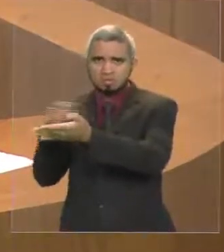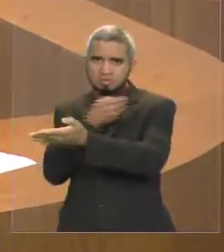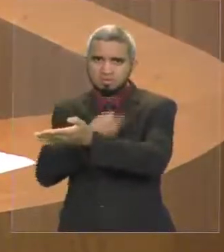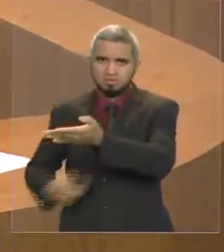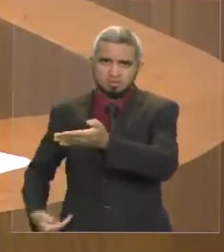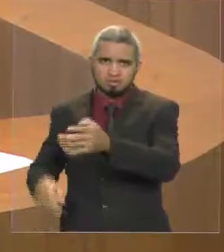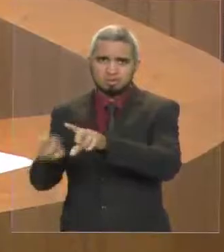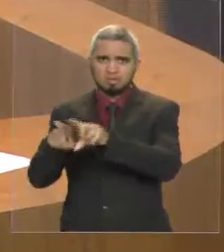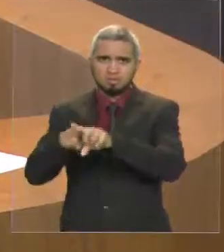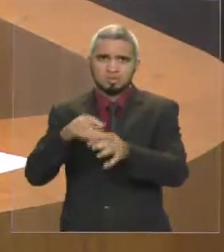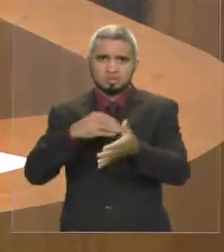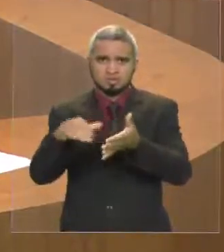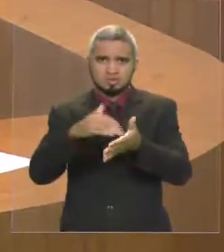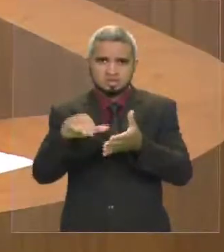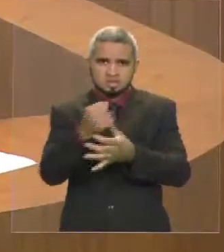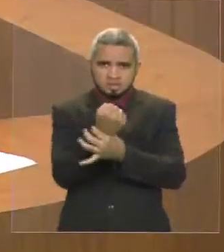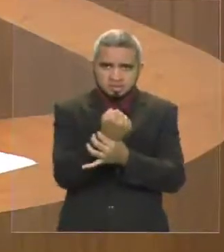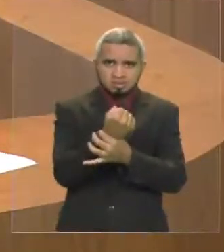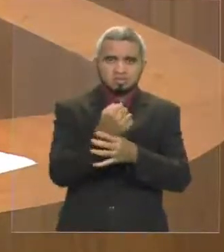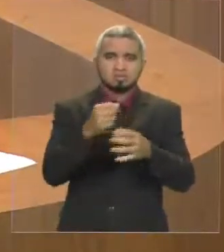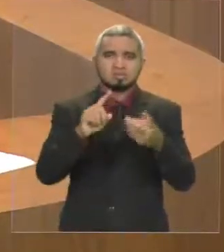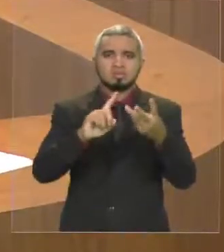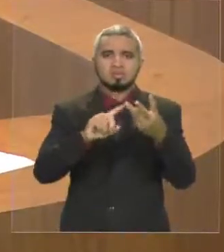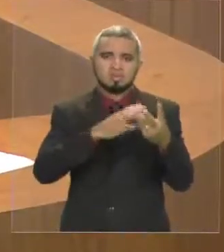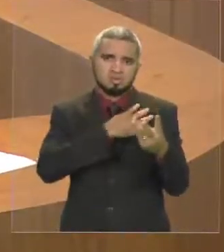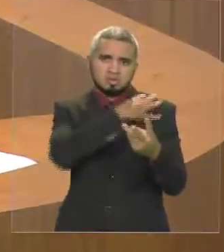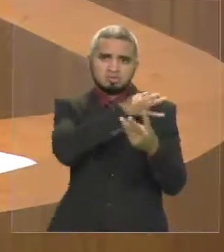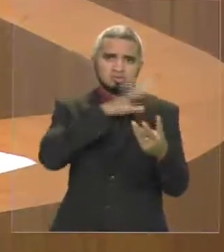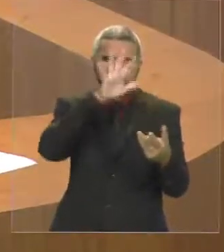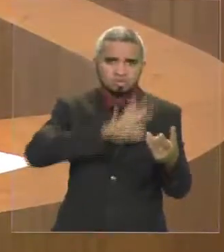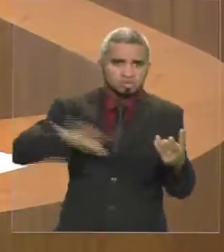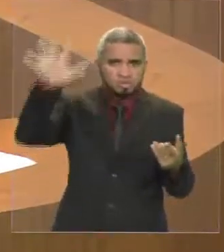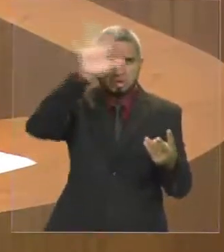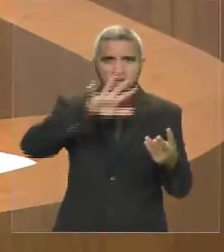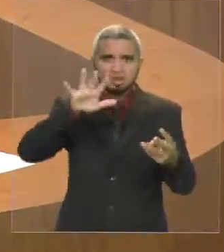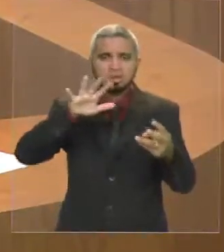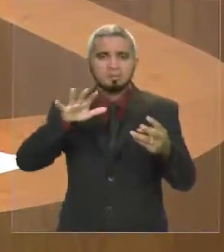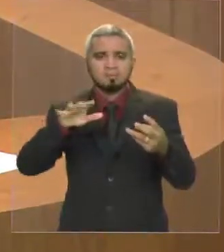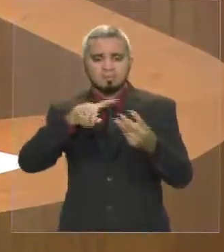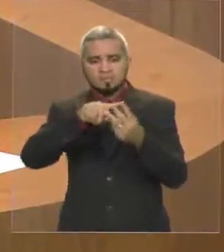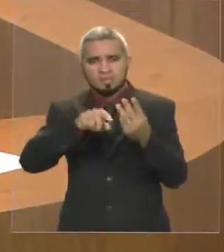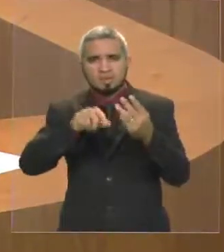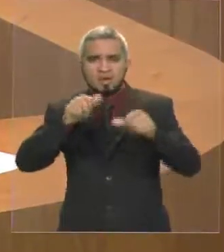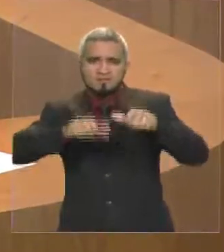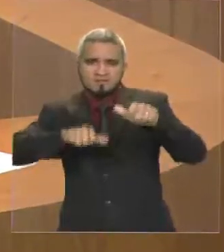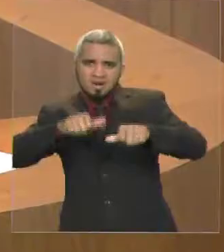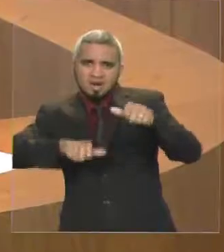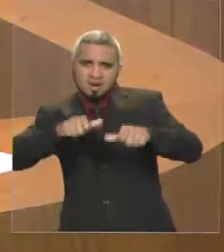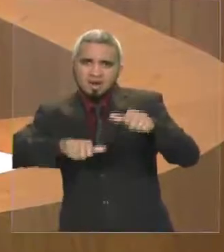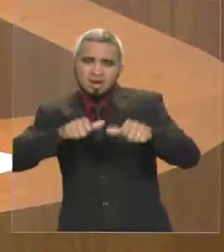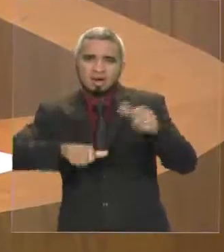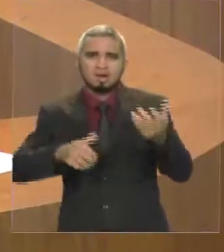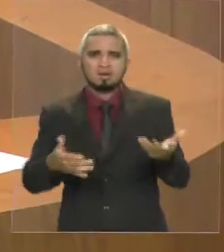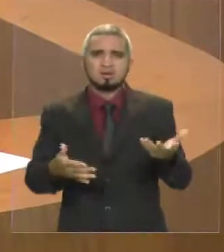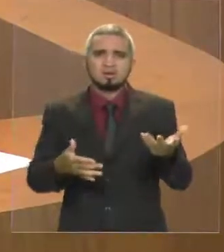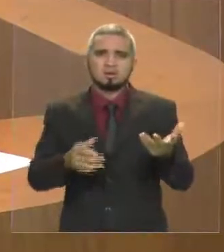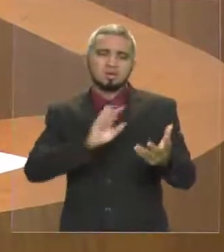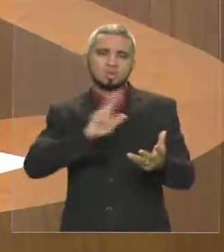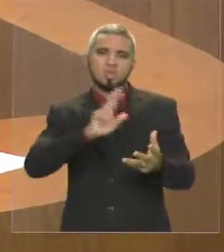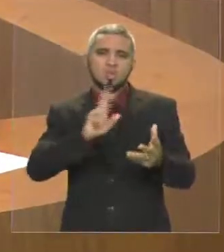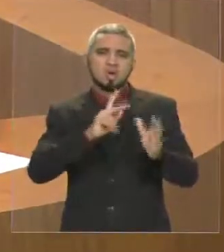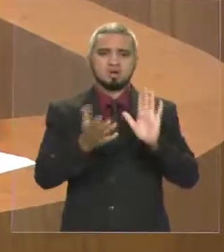secretário de Segurança, ao comandante-geral, para que eles possam avaliar com os bons olhos essa proposta que é do governo. Não é uma proposta,